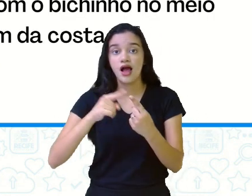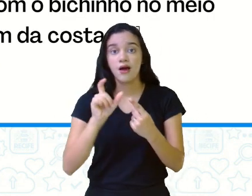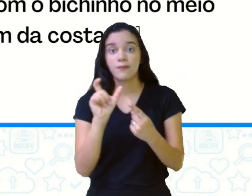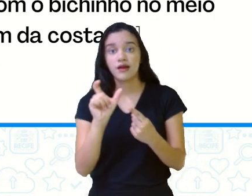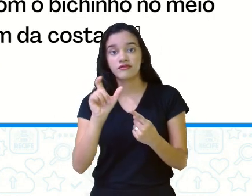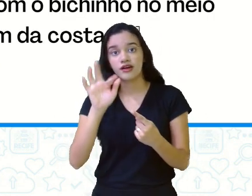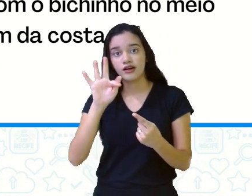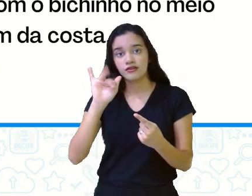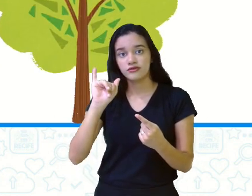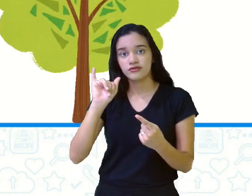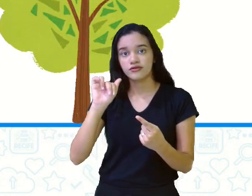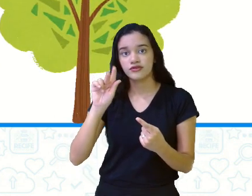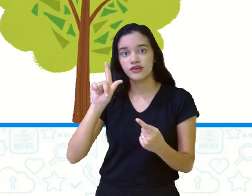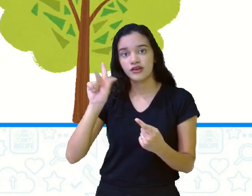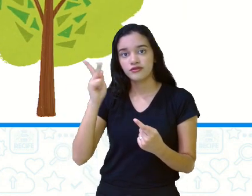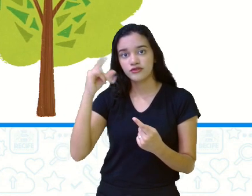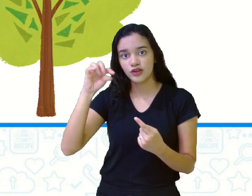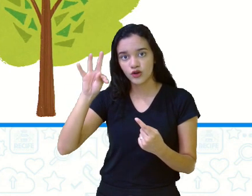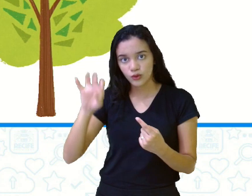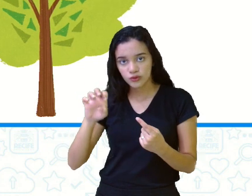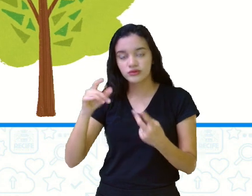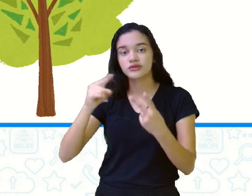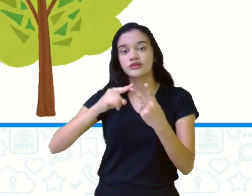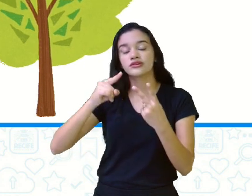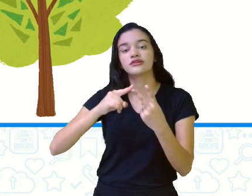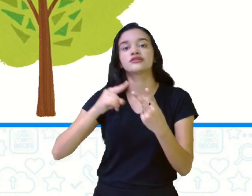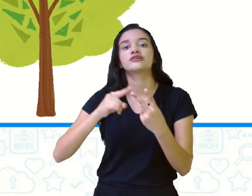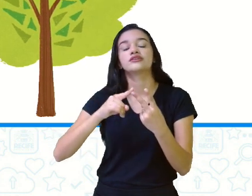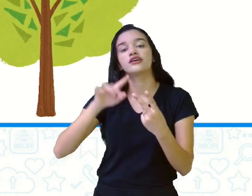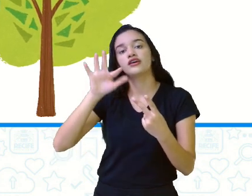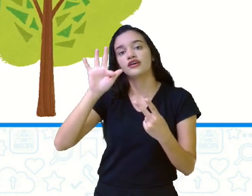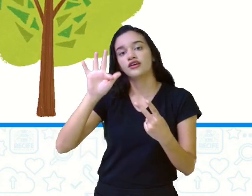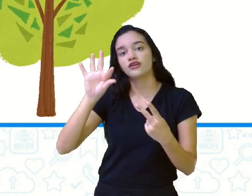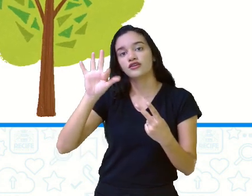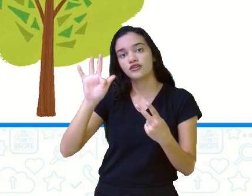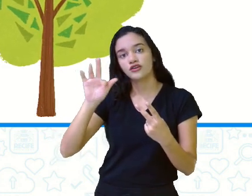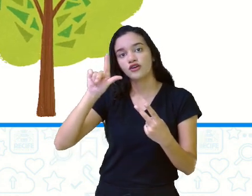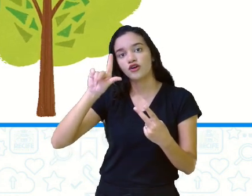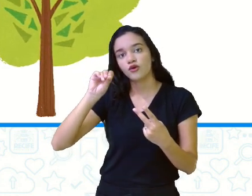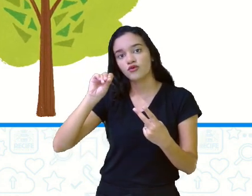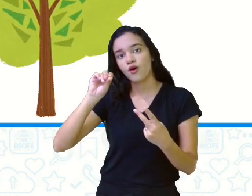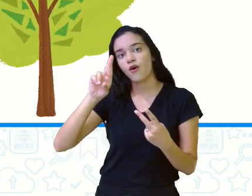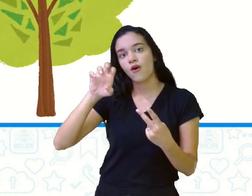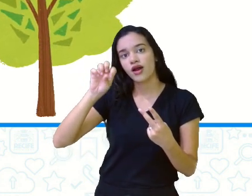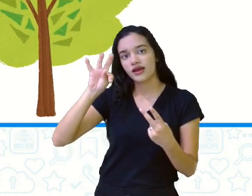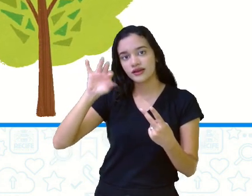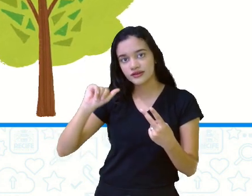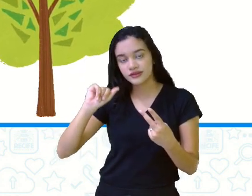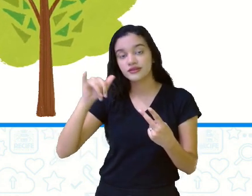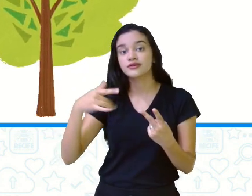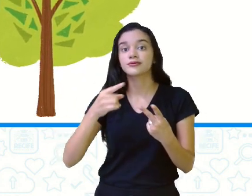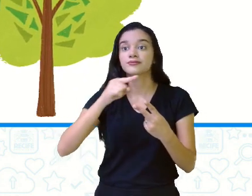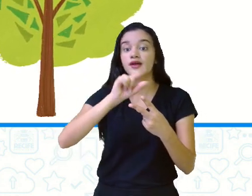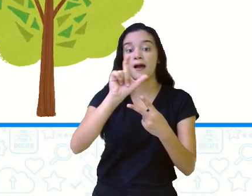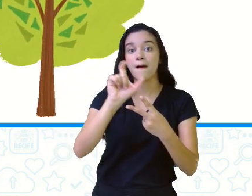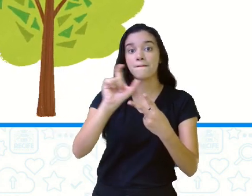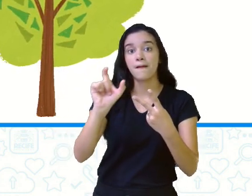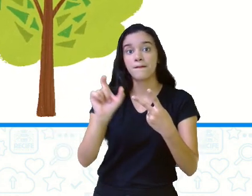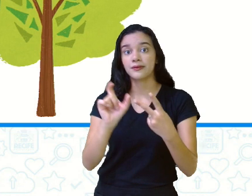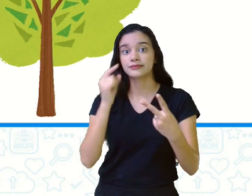É o substantivo, aí, ó, que antecede a palavra um